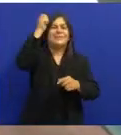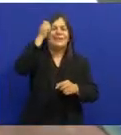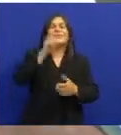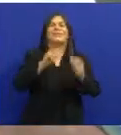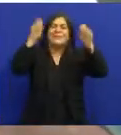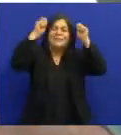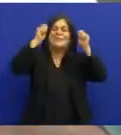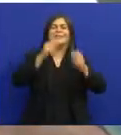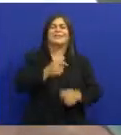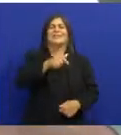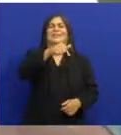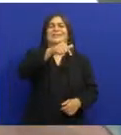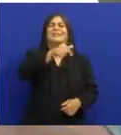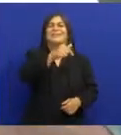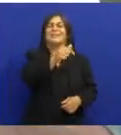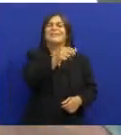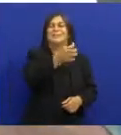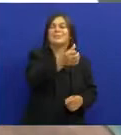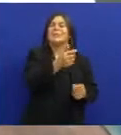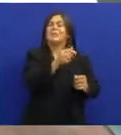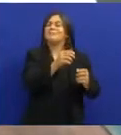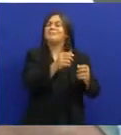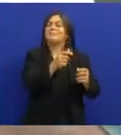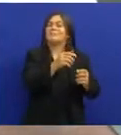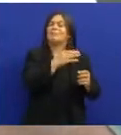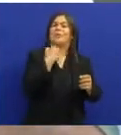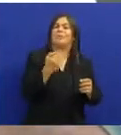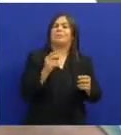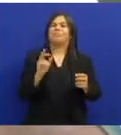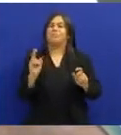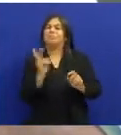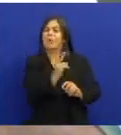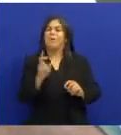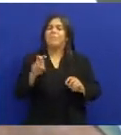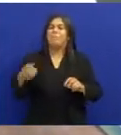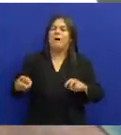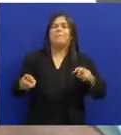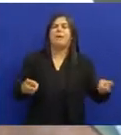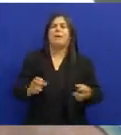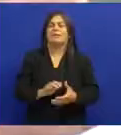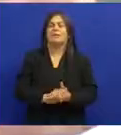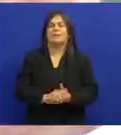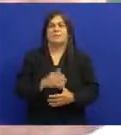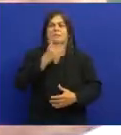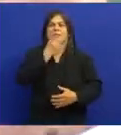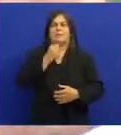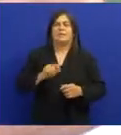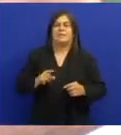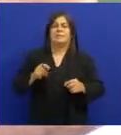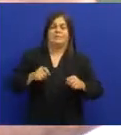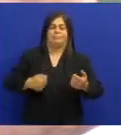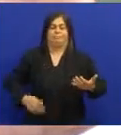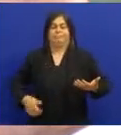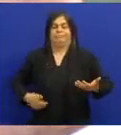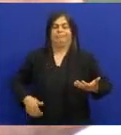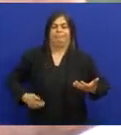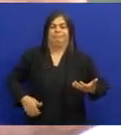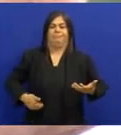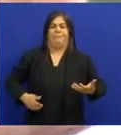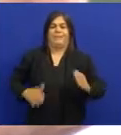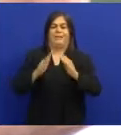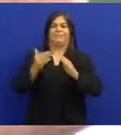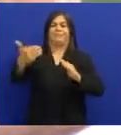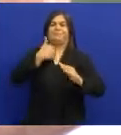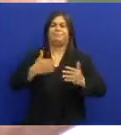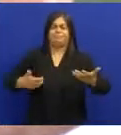Cavalcante Grande compositor Afobado Brabo também Chato Foi lá pra casa Com o violão